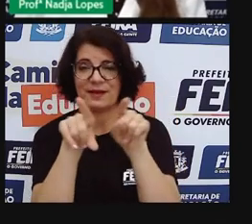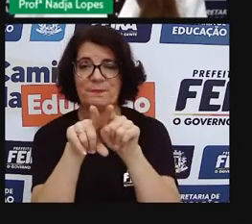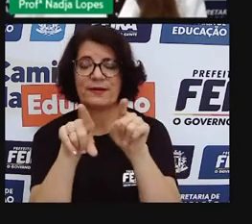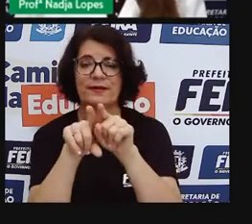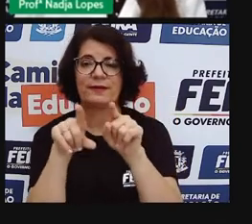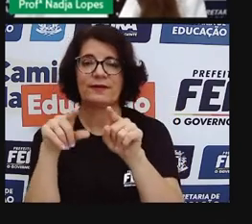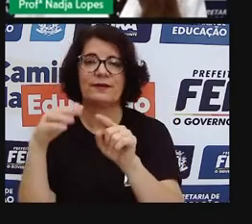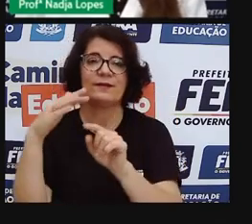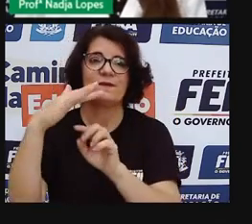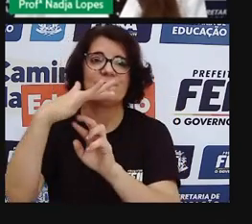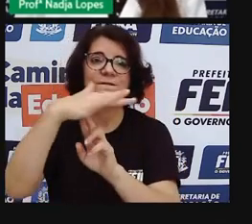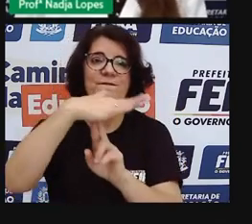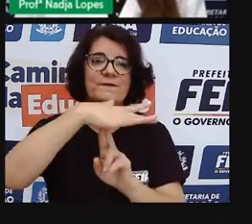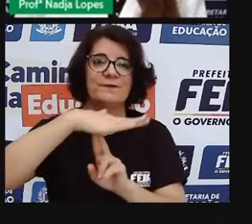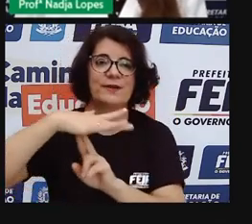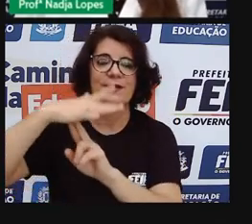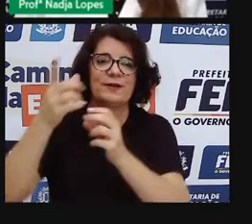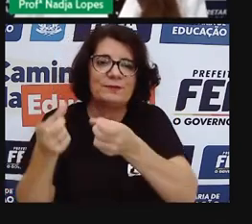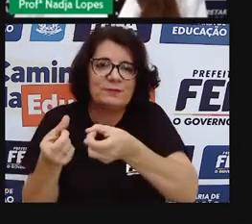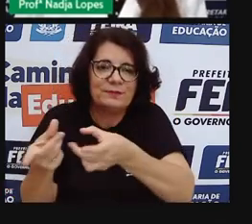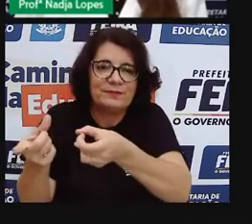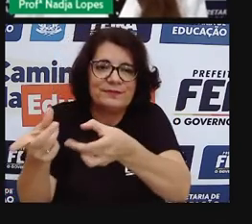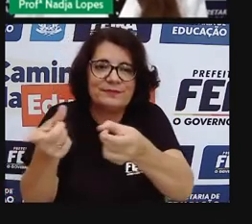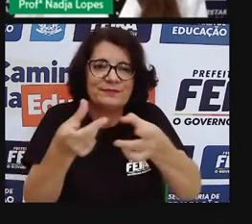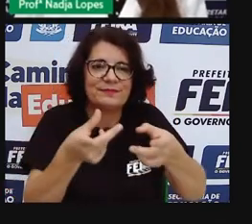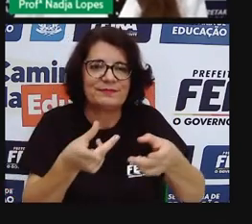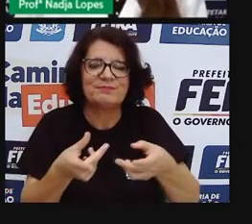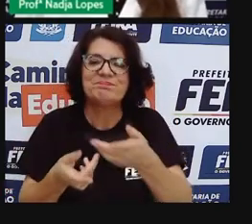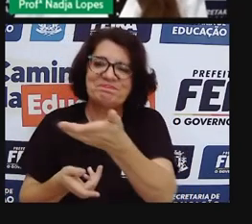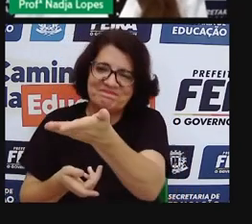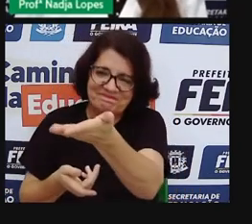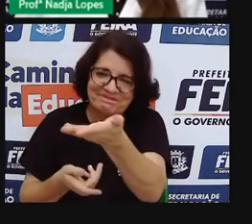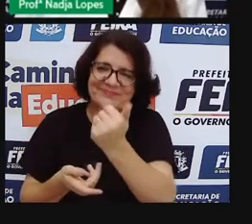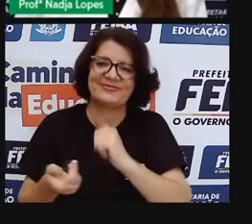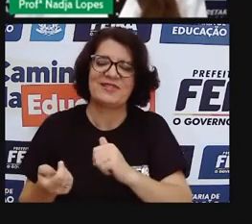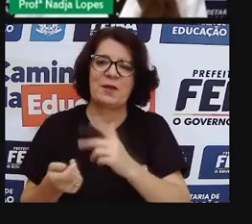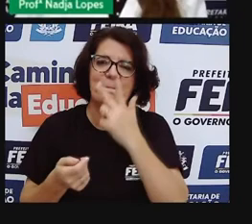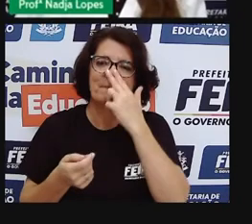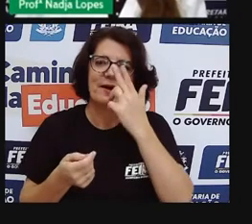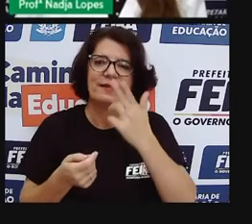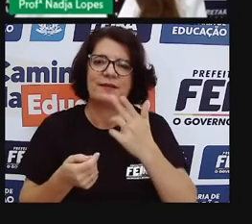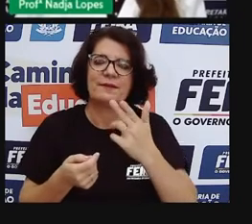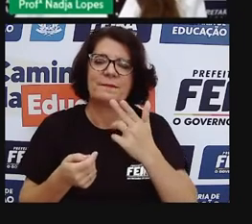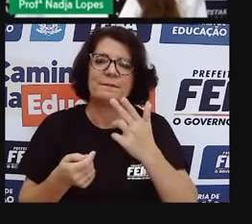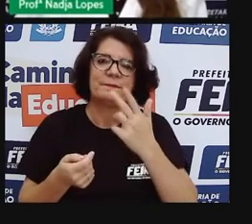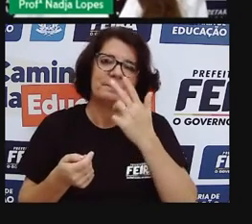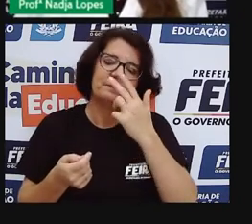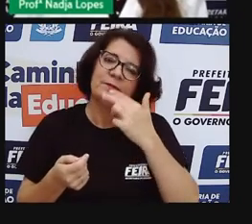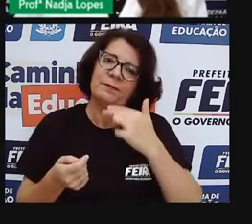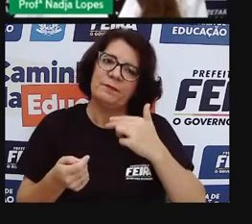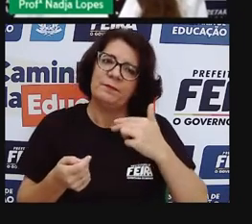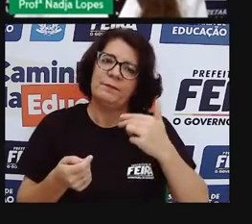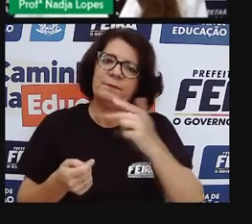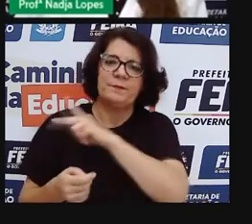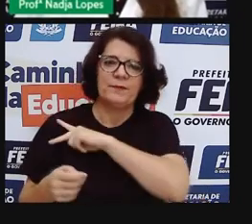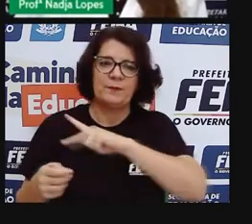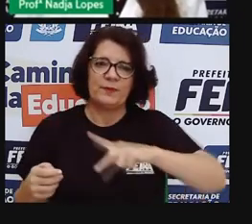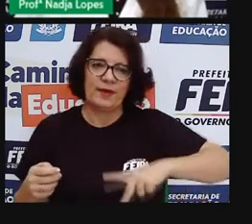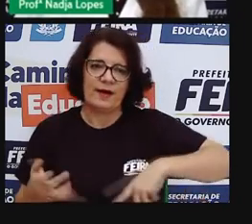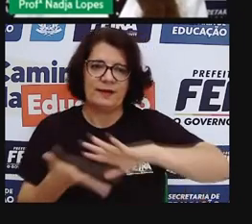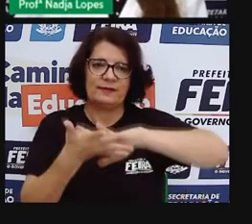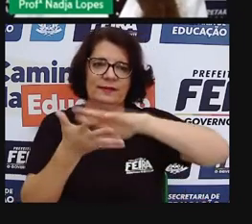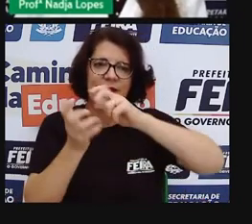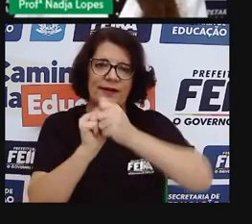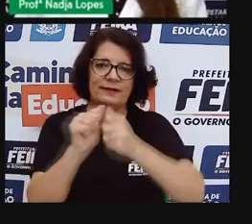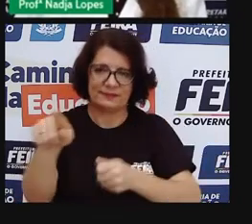João Pedreira, que é aonde? Em frente do mercado municipal, né, o mercado popular, de arte popular.